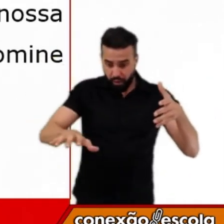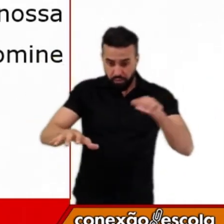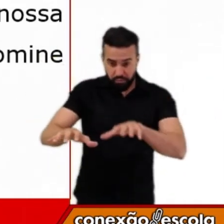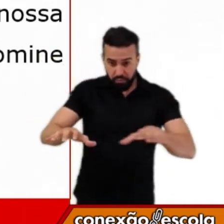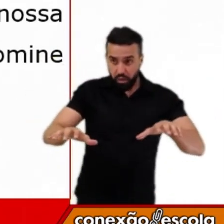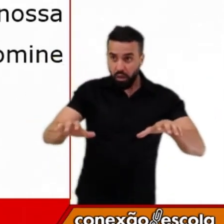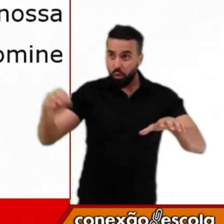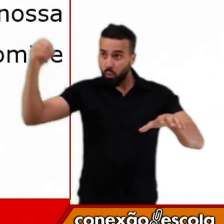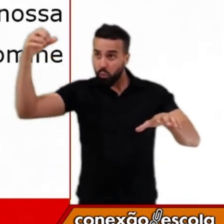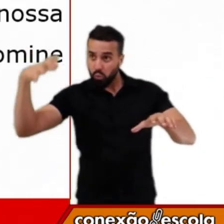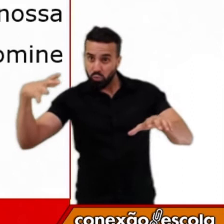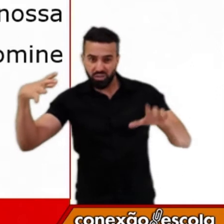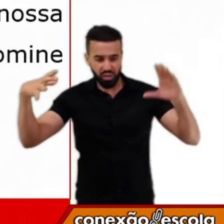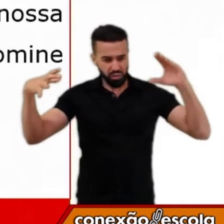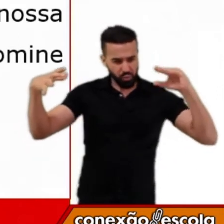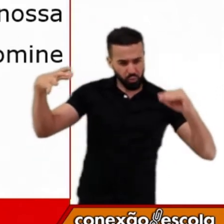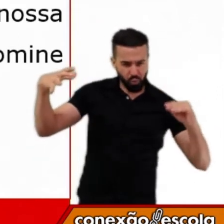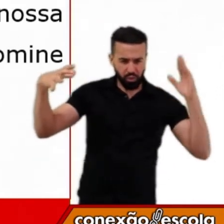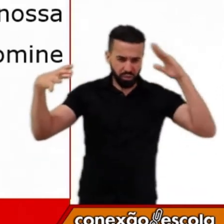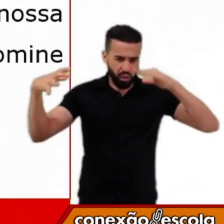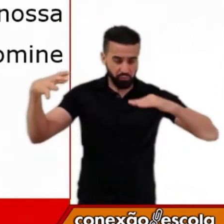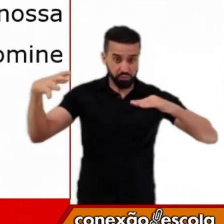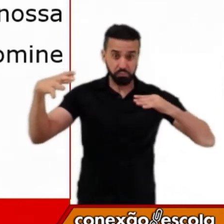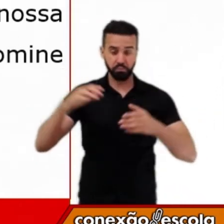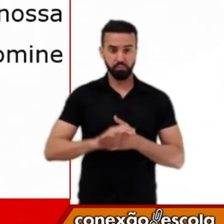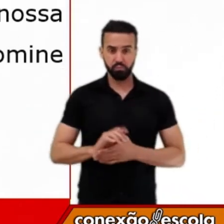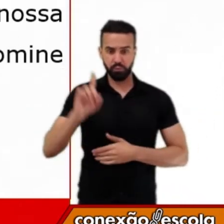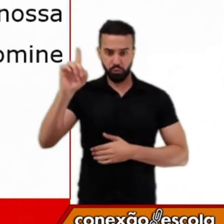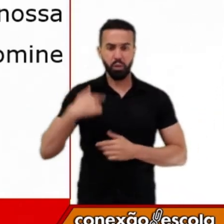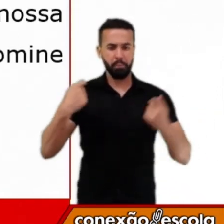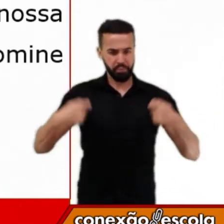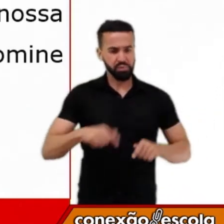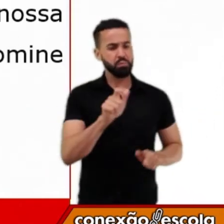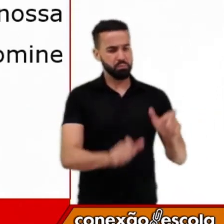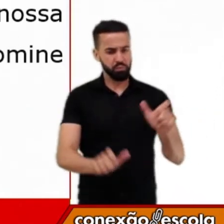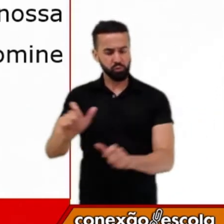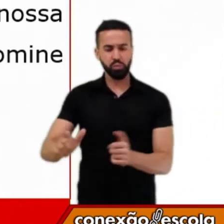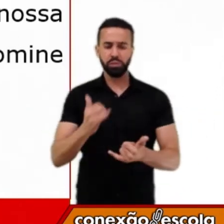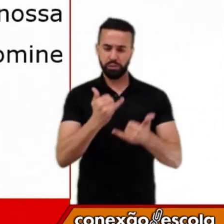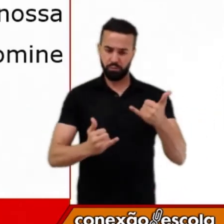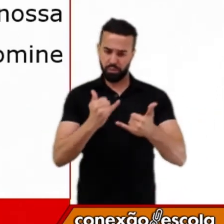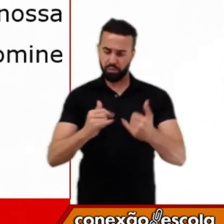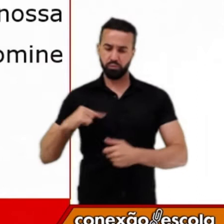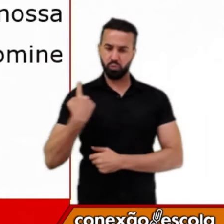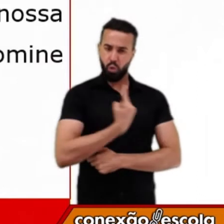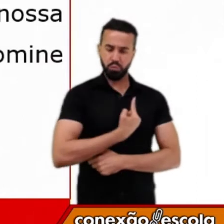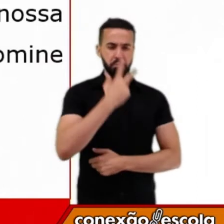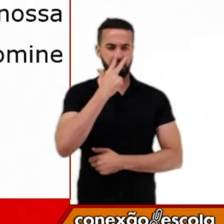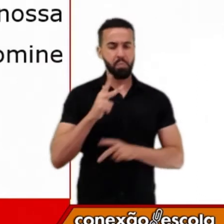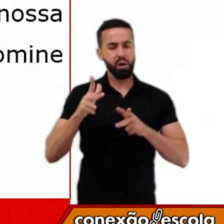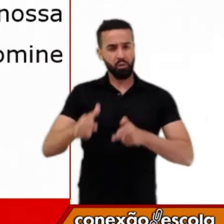luz e trevas. E disse Deus, façamos o homem à nossa imagem, conforme a nossa semelhança,